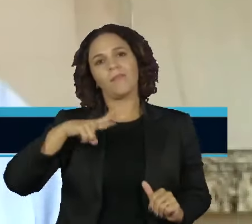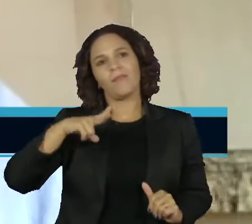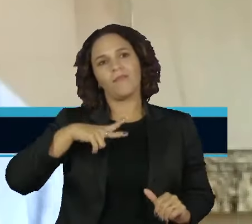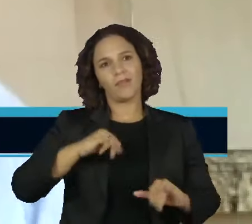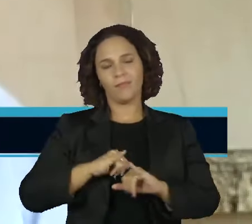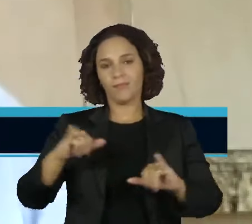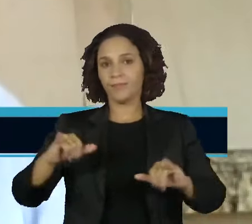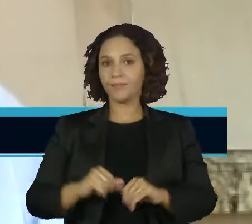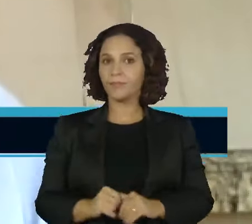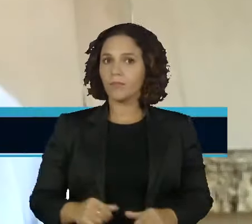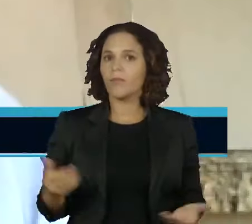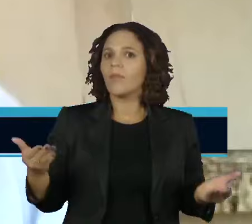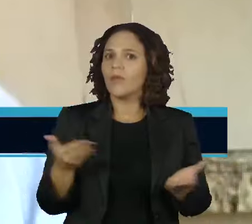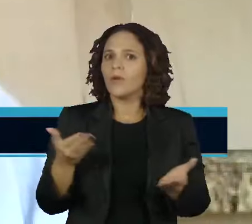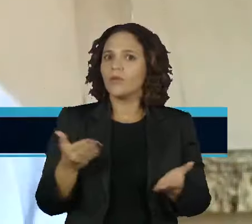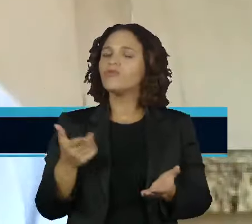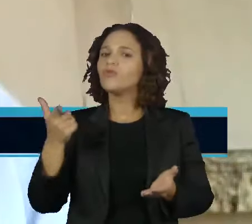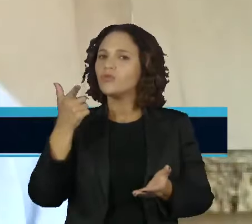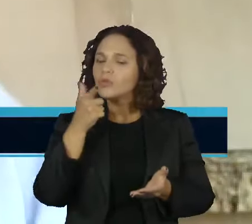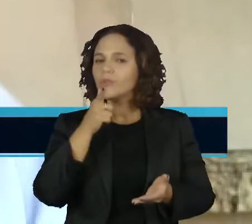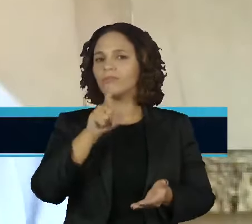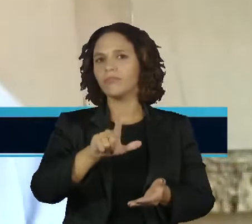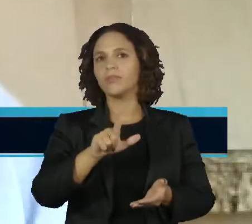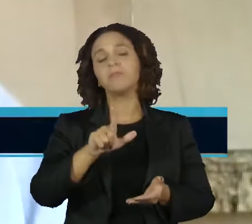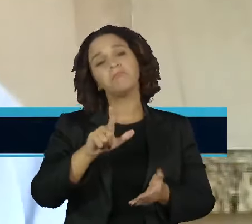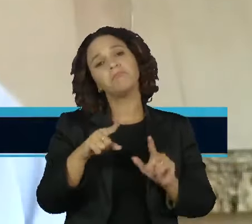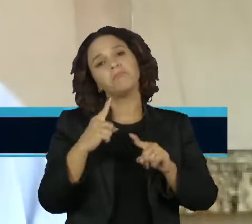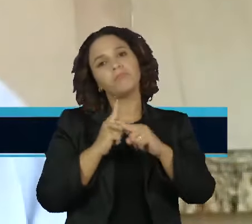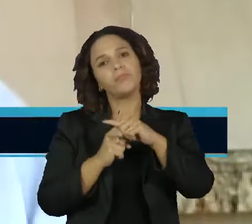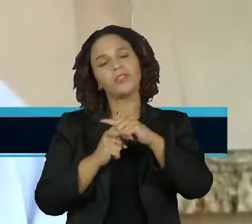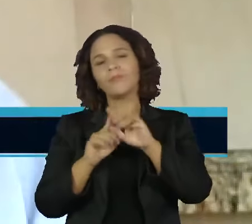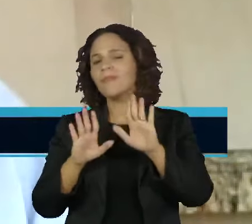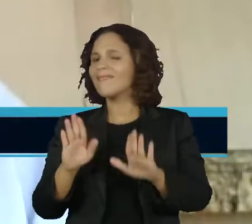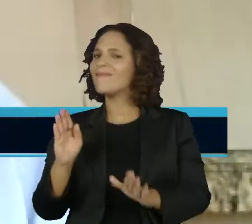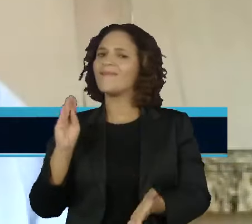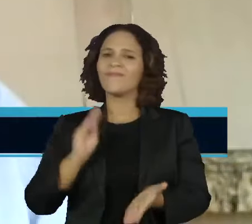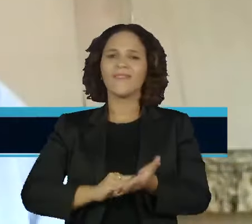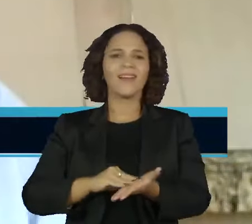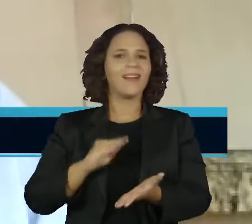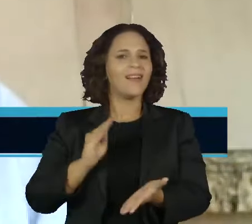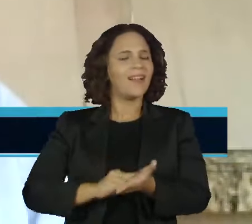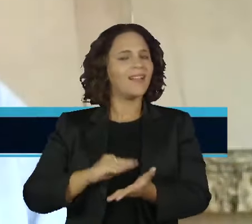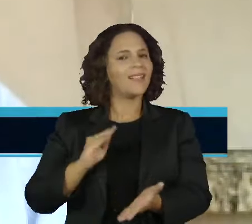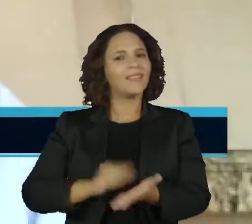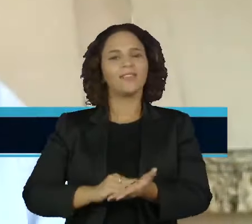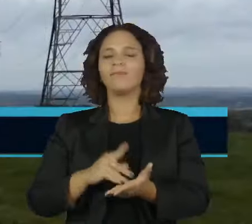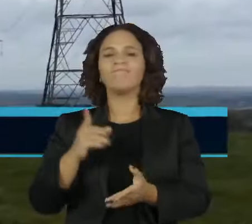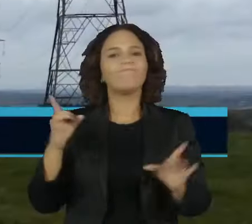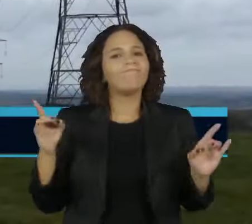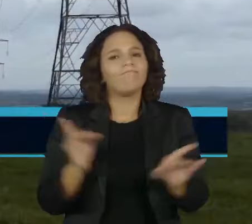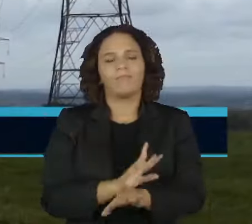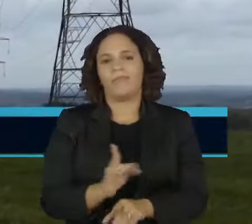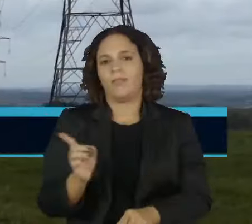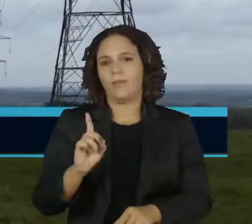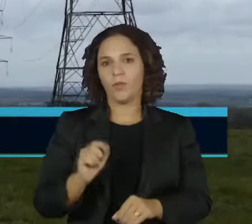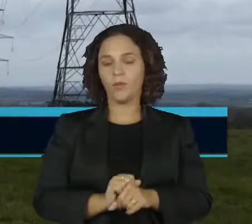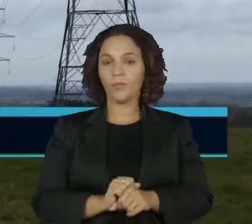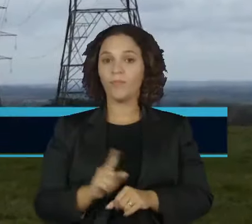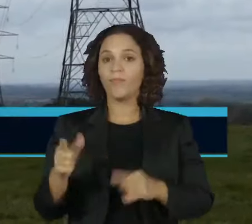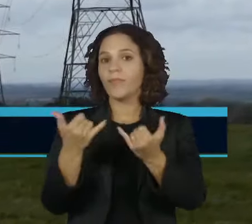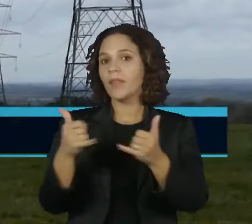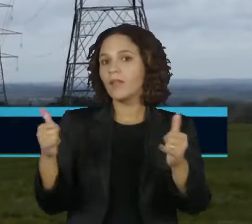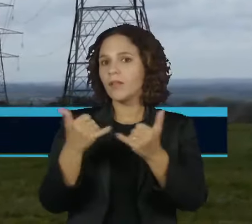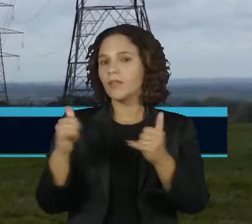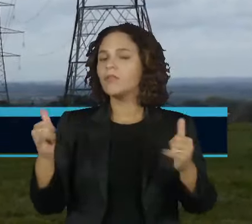aumentando o ritmo do investimento, o que é positivo, mas não é o suficiente. Já o setor de energia